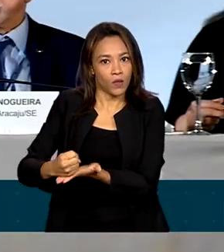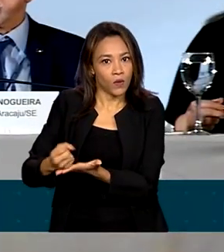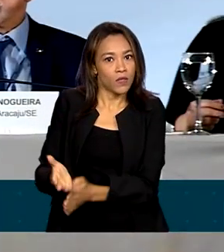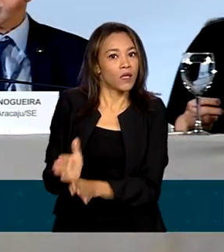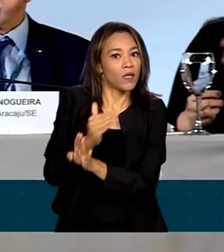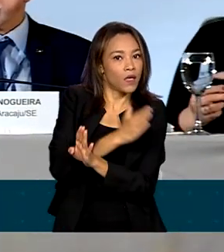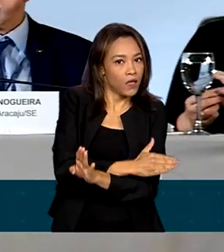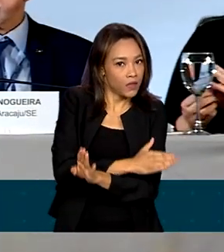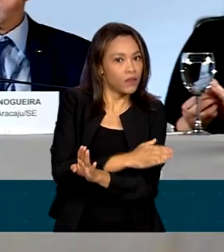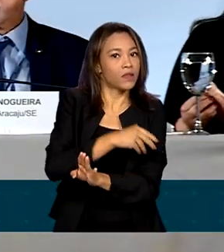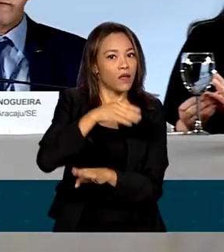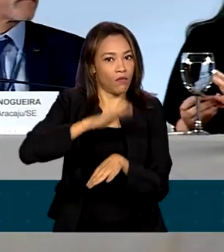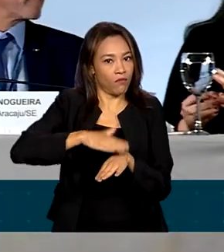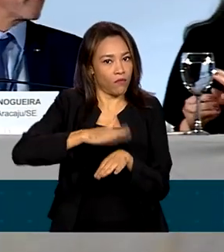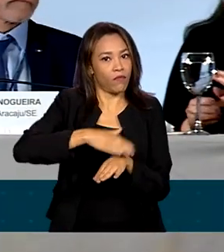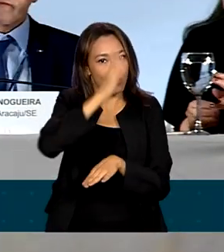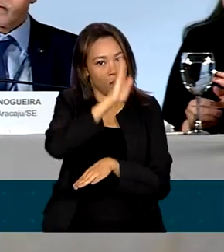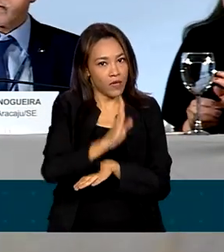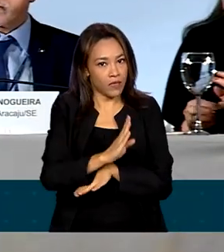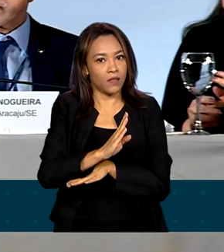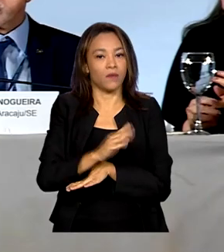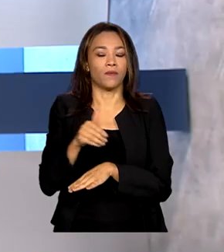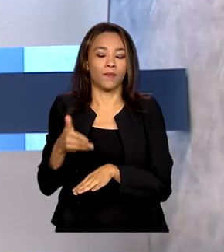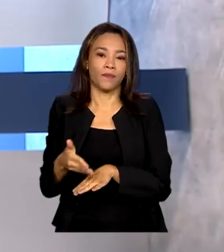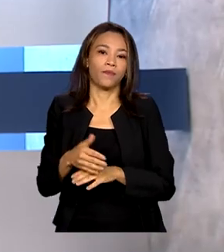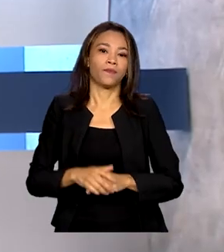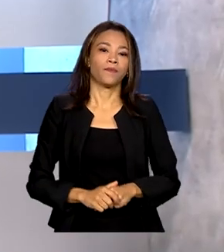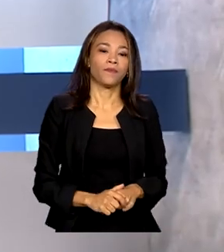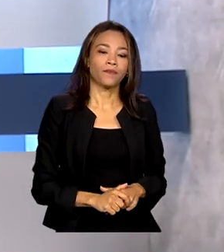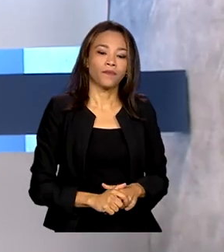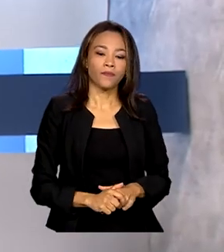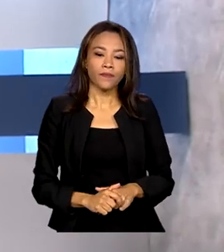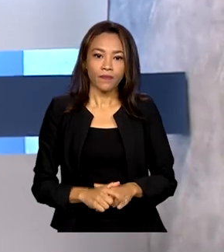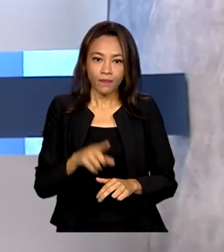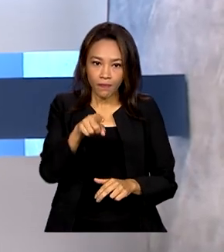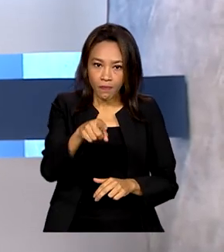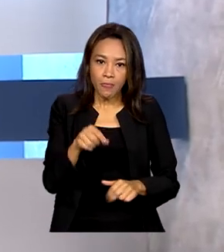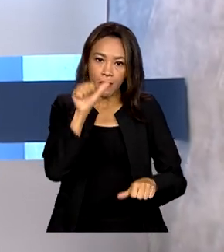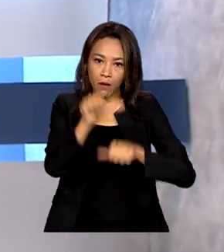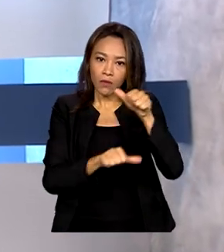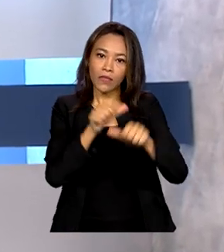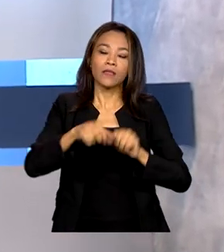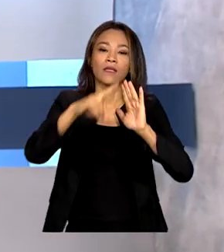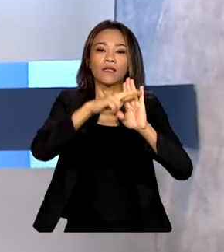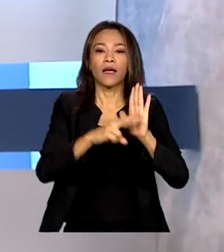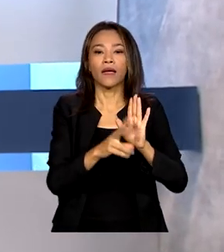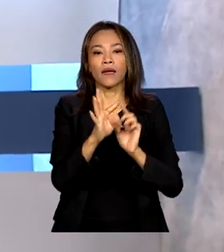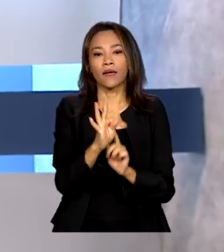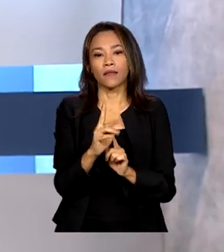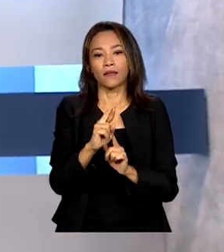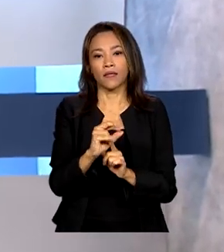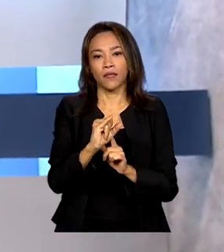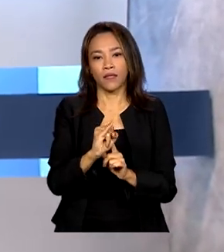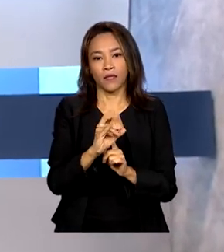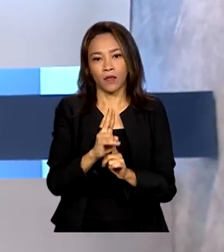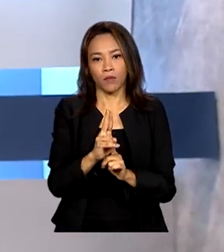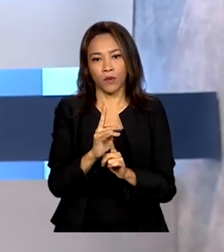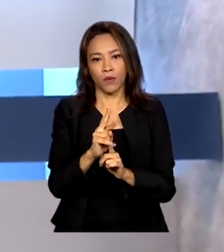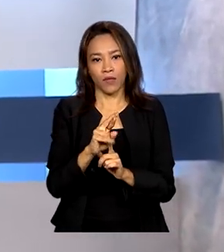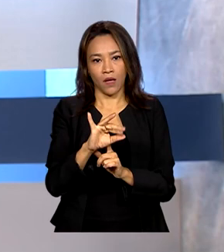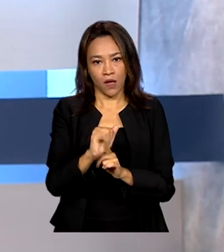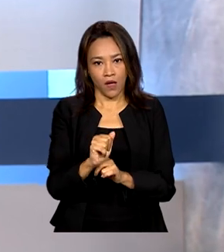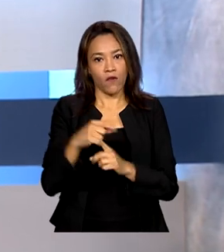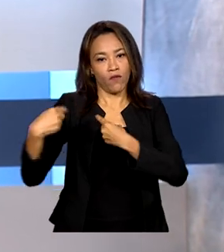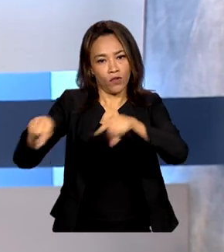feitas no Brasil até esse marco. A reforma tributária também foi debatida pelo ministro da